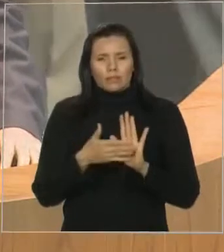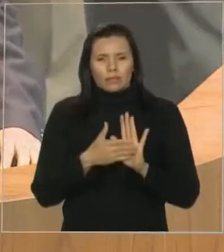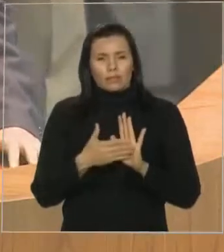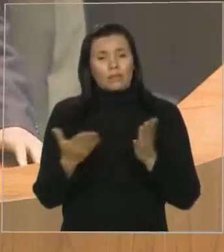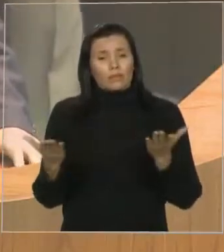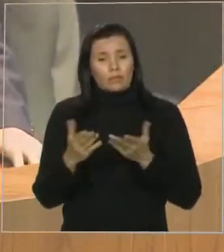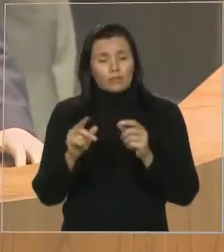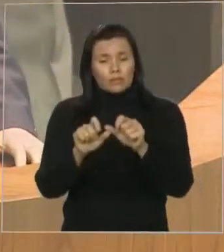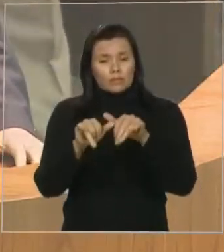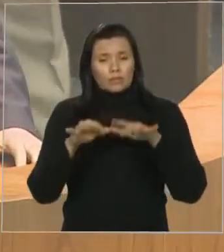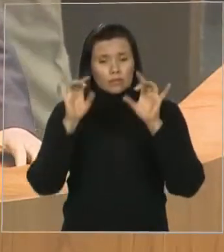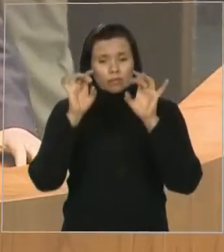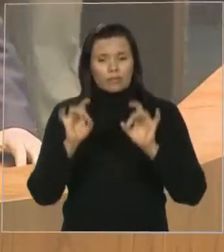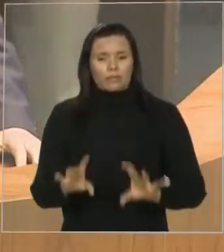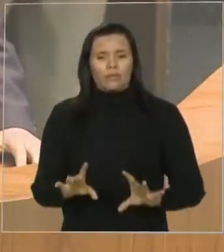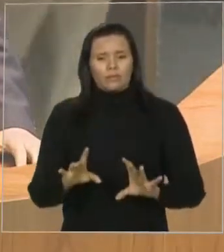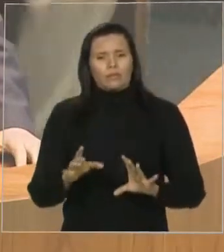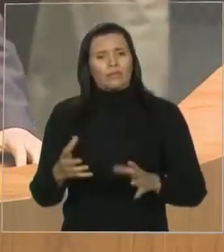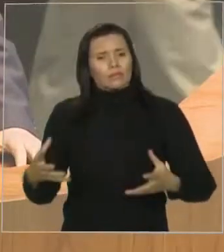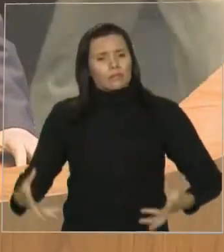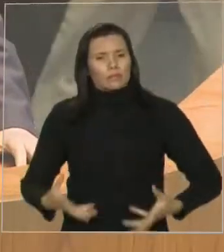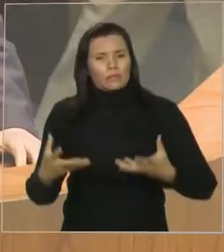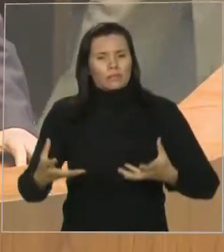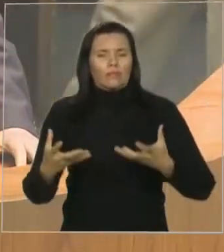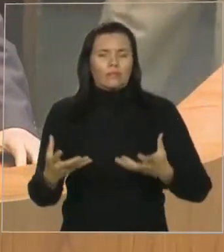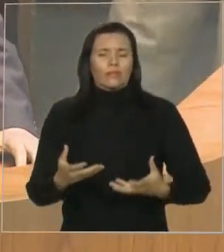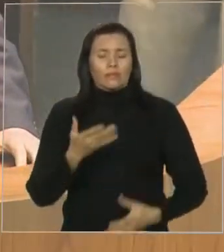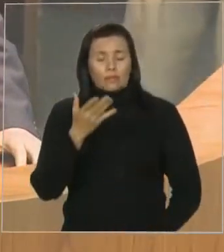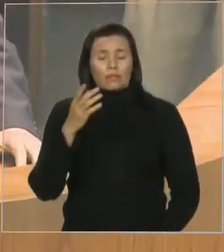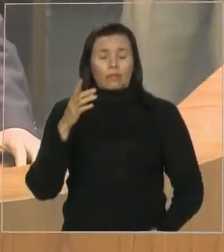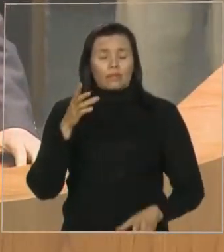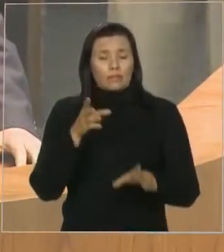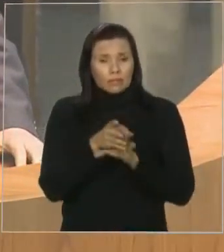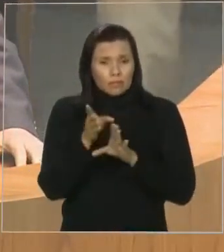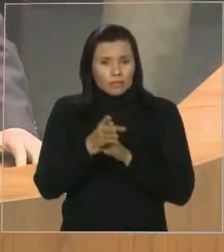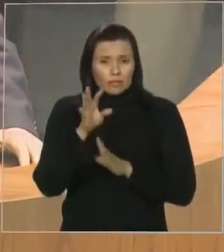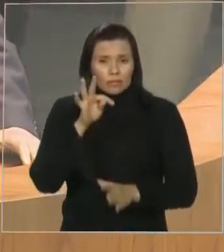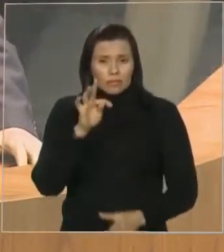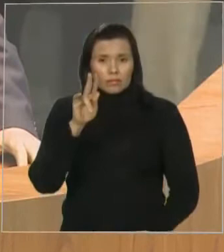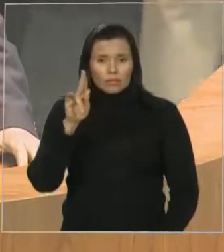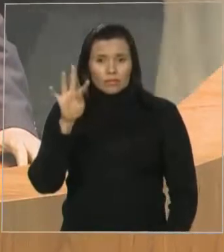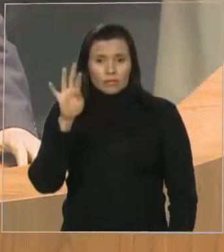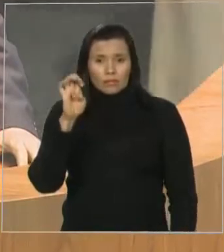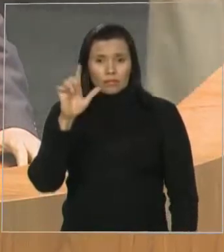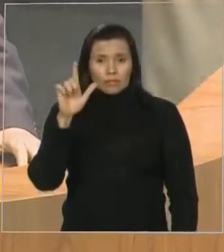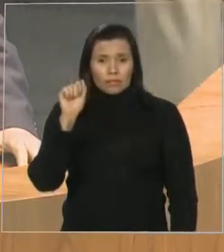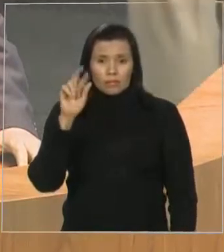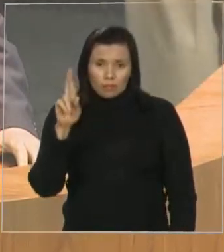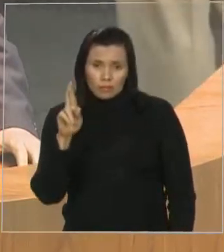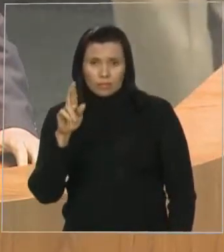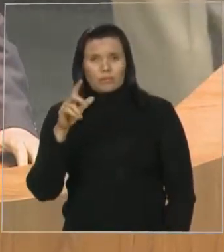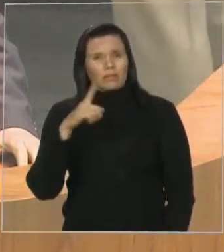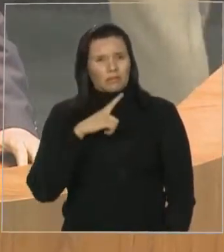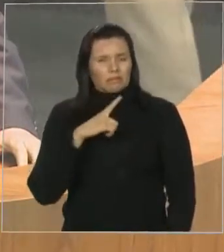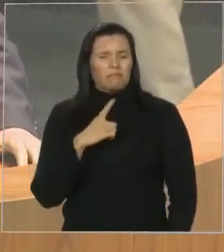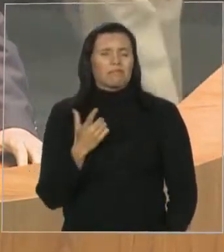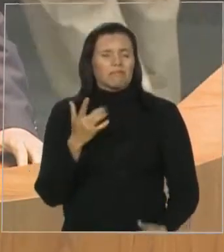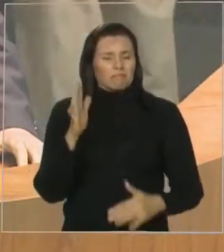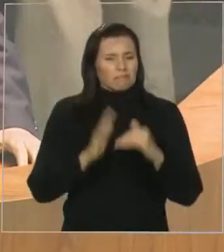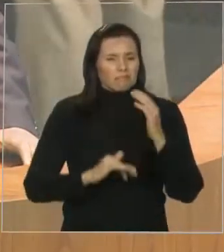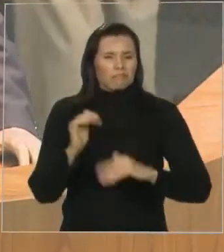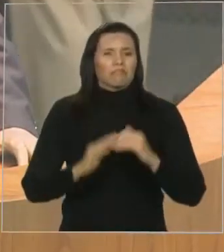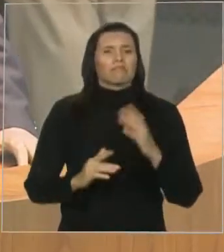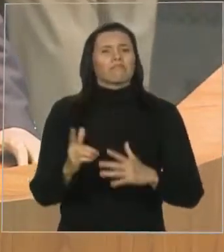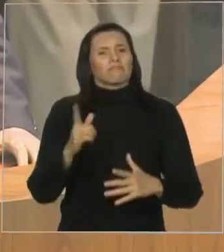trabalho que eu conheço de longas datas aí, uma dedicação incrível e um papel estratégico para o desenvolvimento e